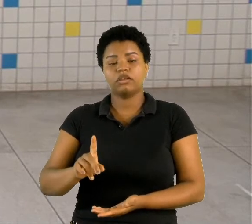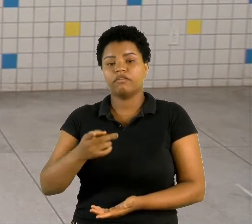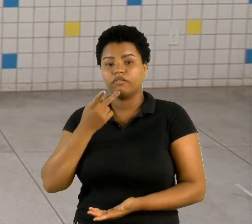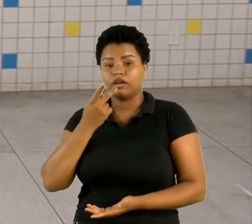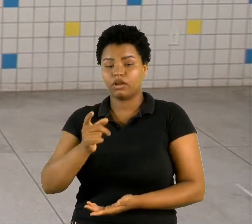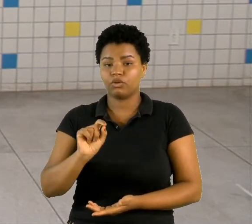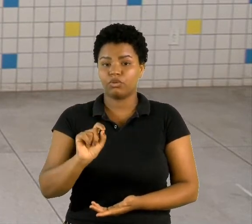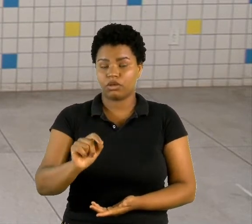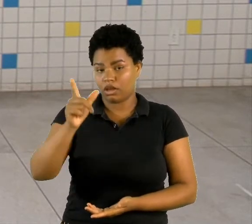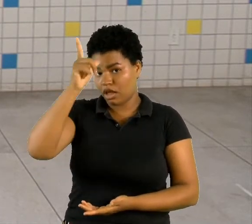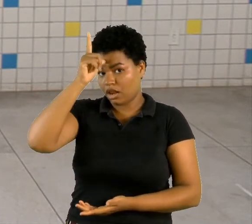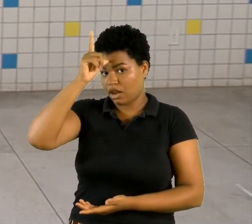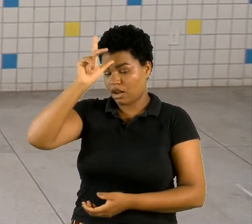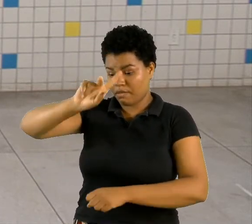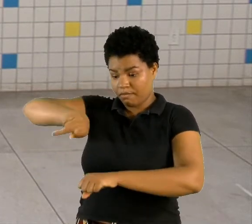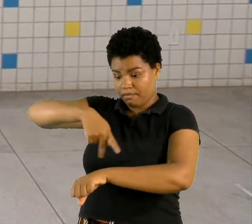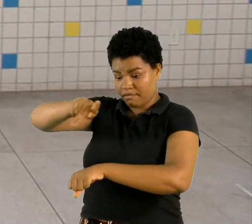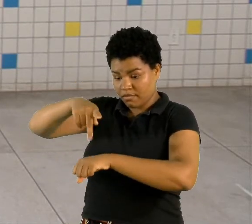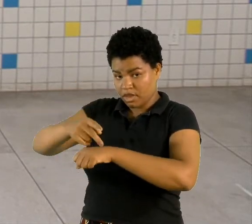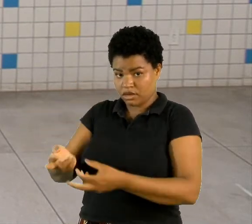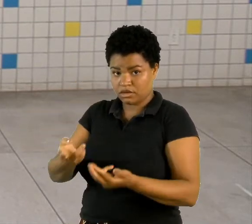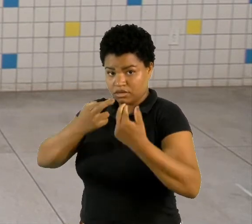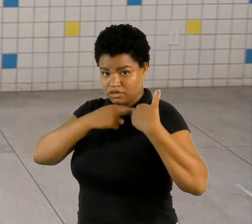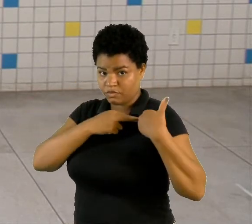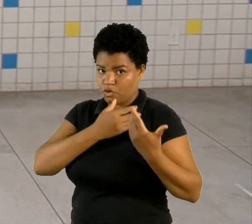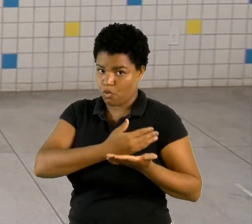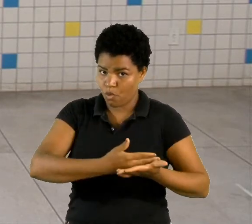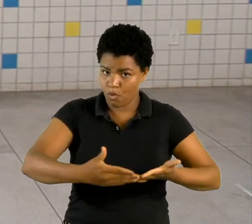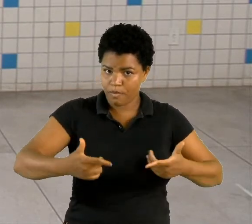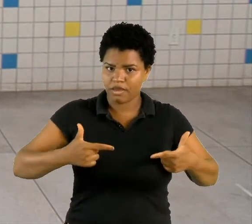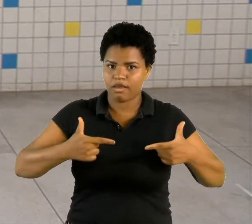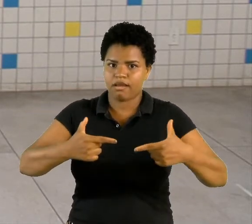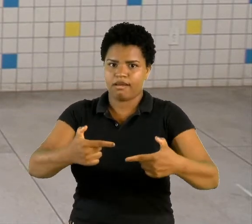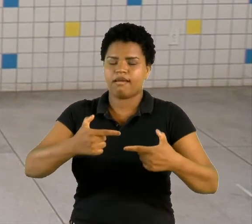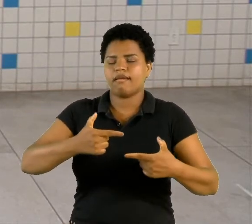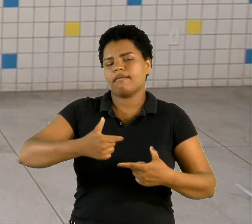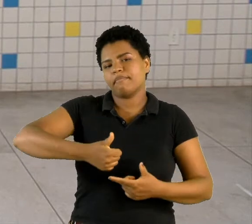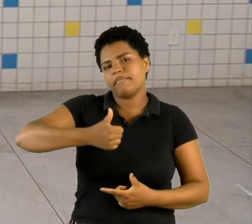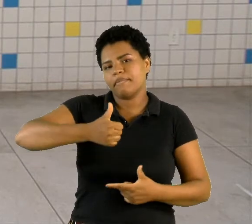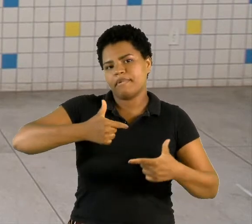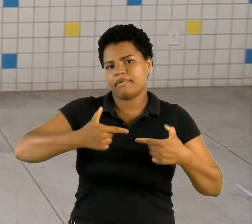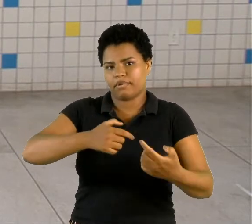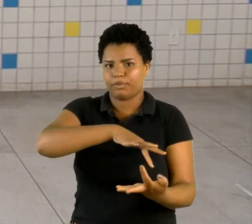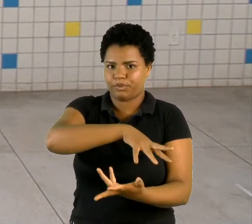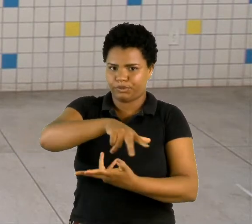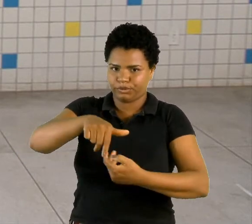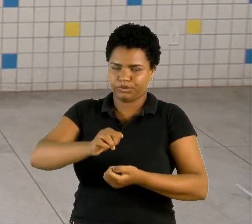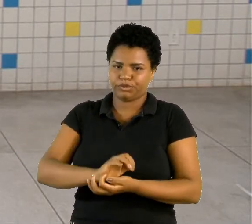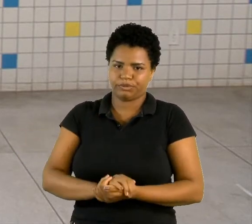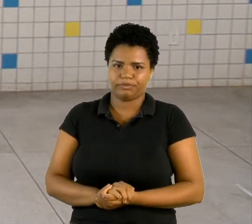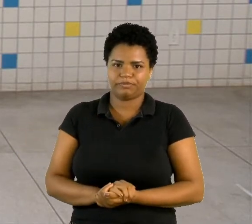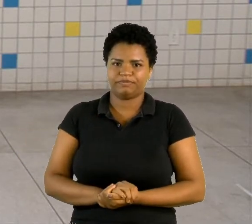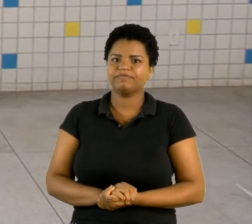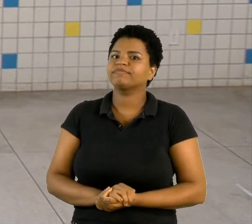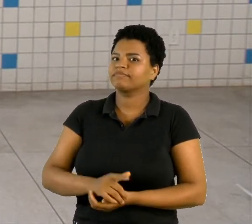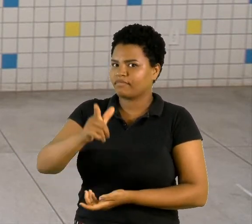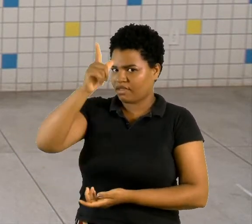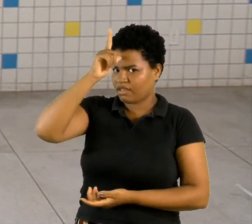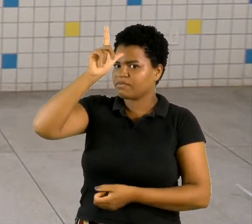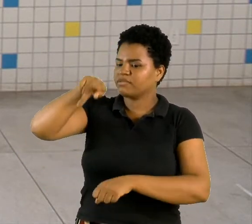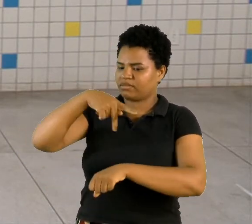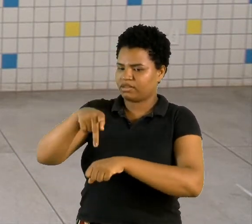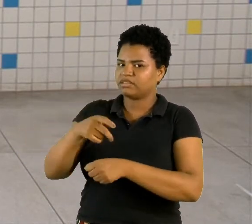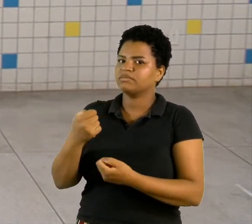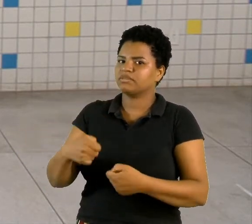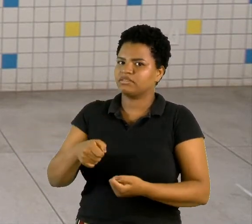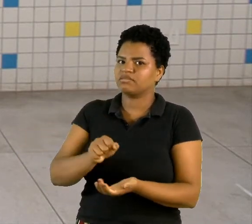país responsável por começar a Primeira Guerra Mundial. A Alemanha era o país que deveria ser punida pelo